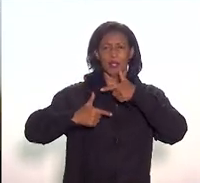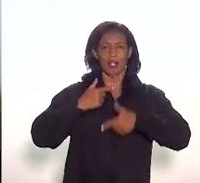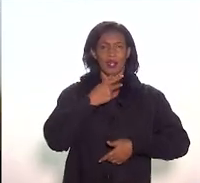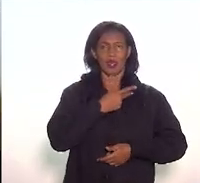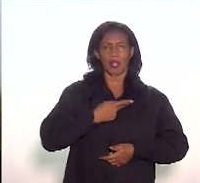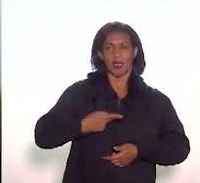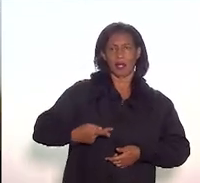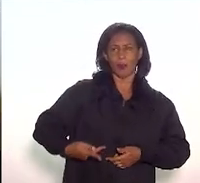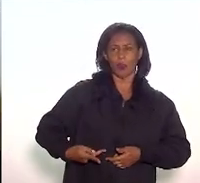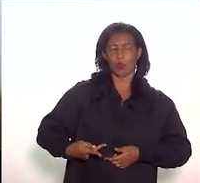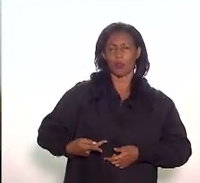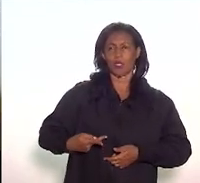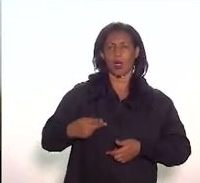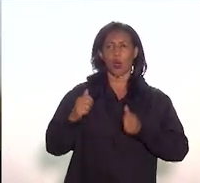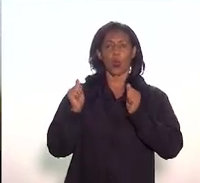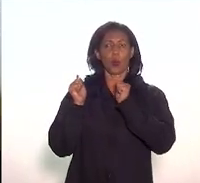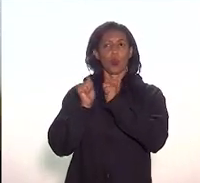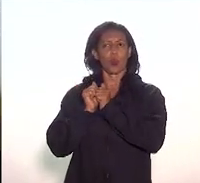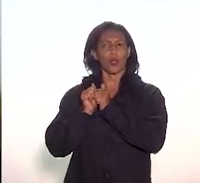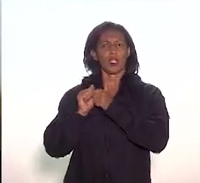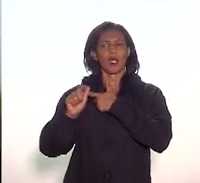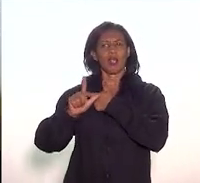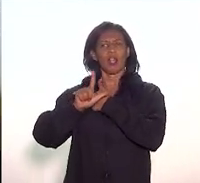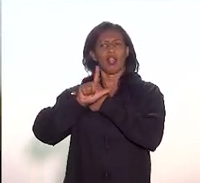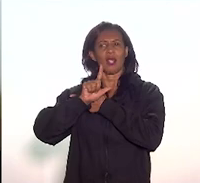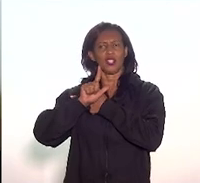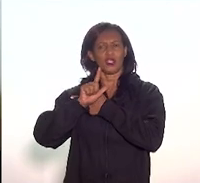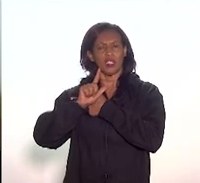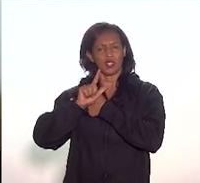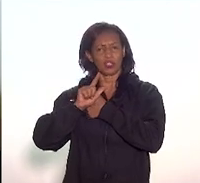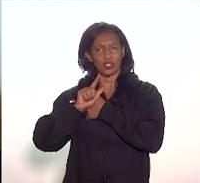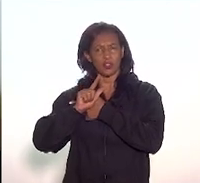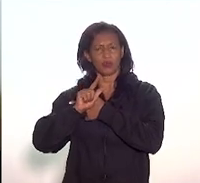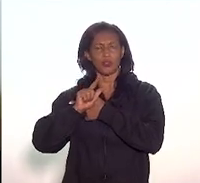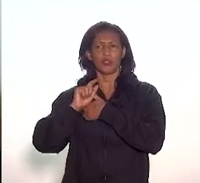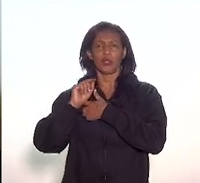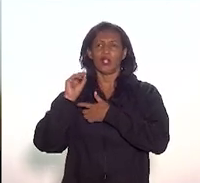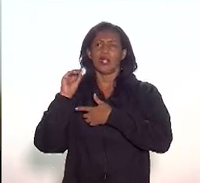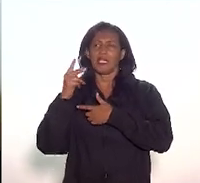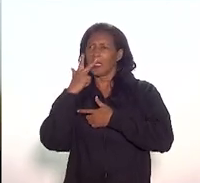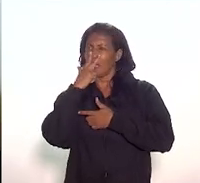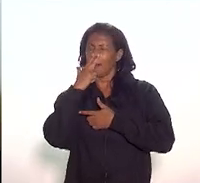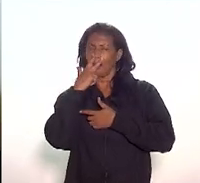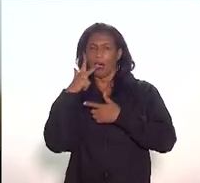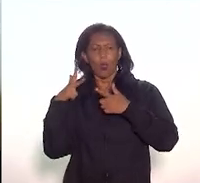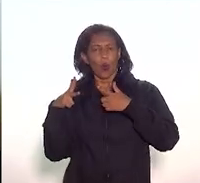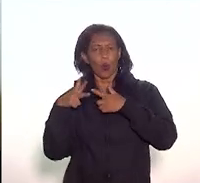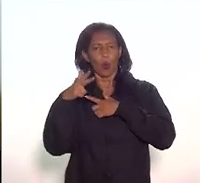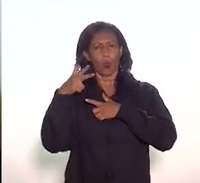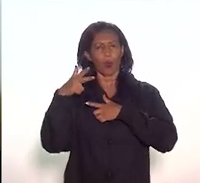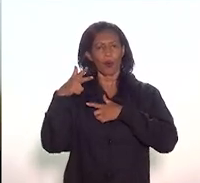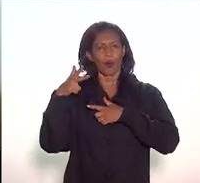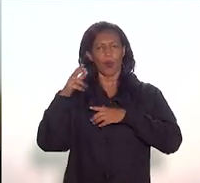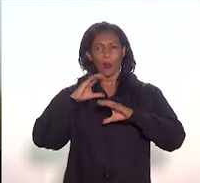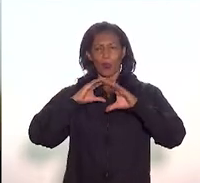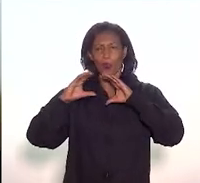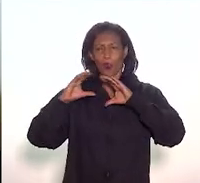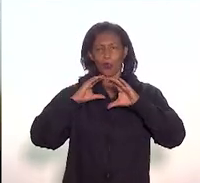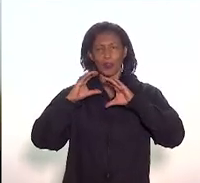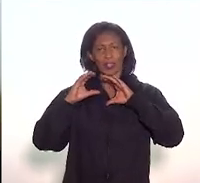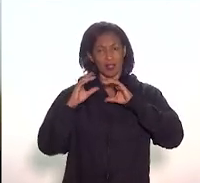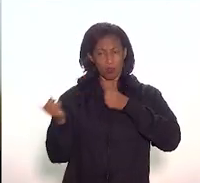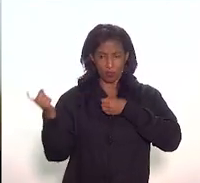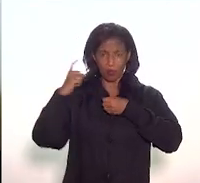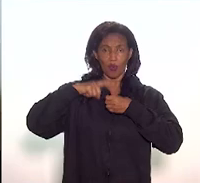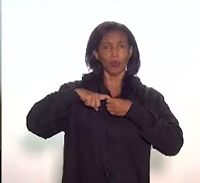a sede do Poder Legislativo, que estavam sem se falar mais e que eles voltassem a se